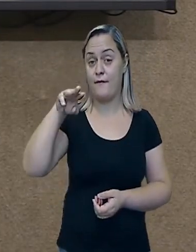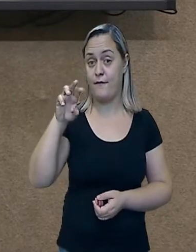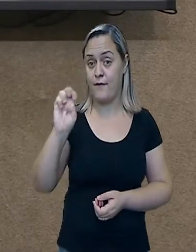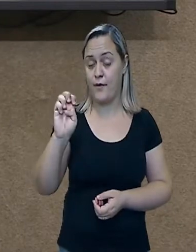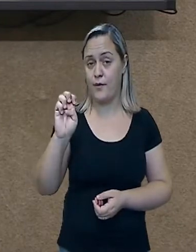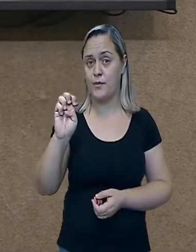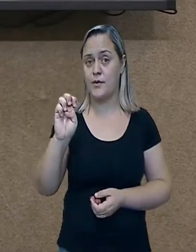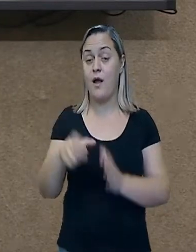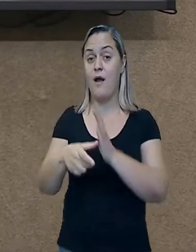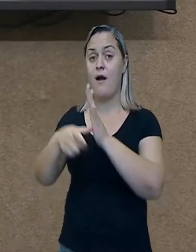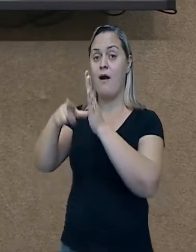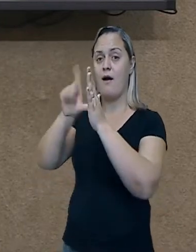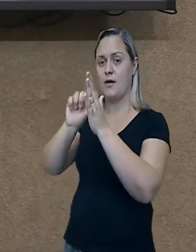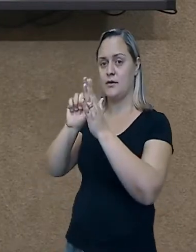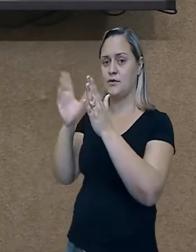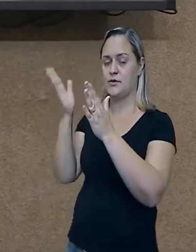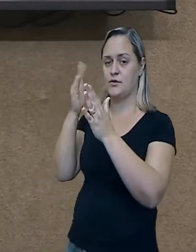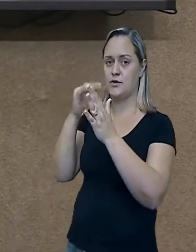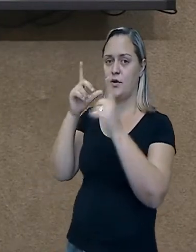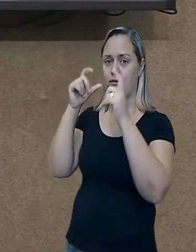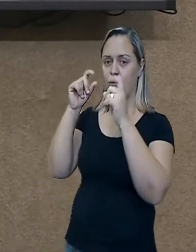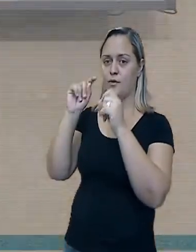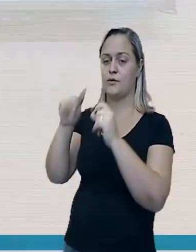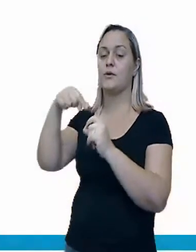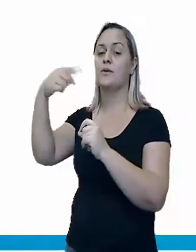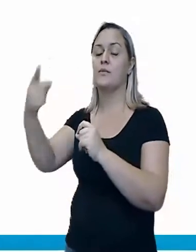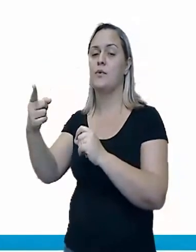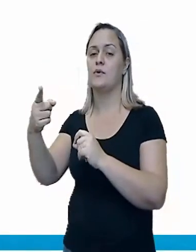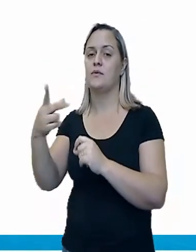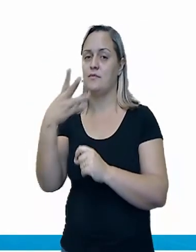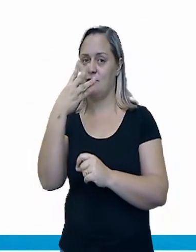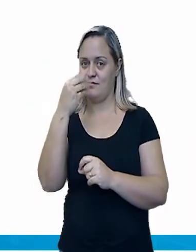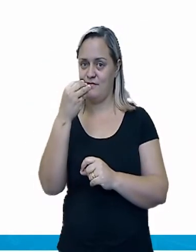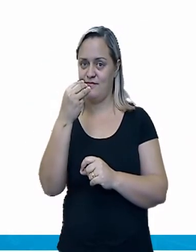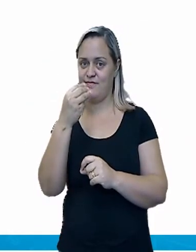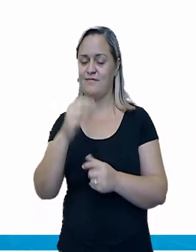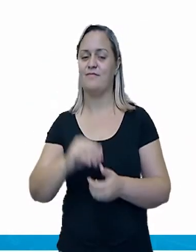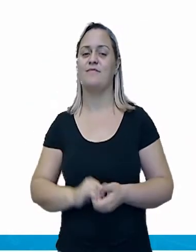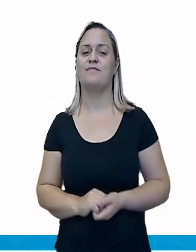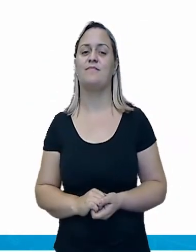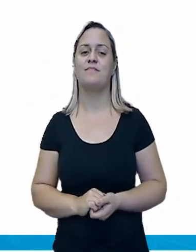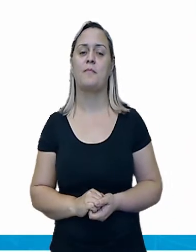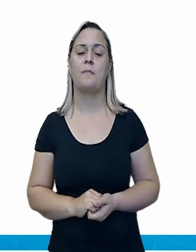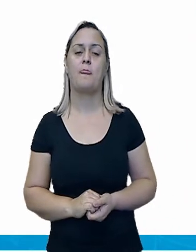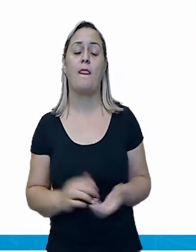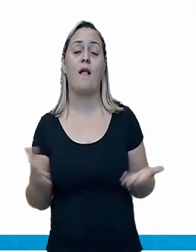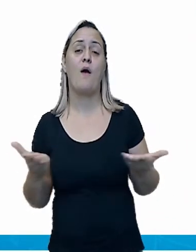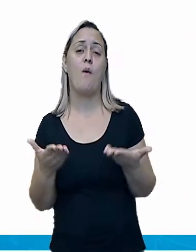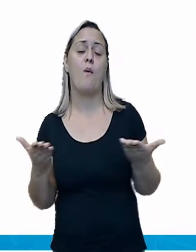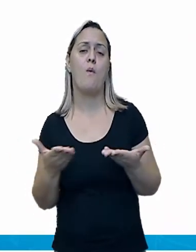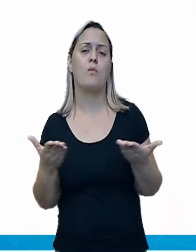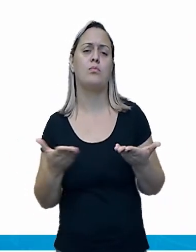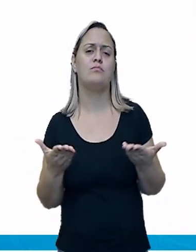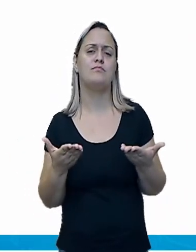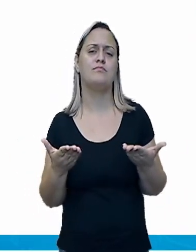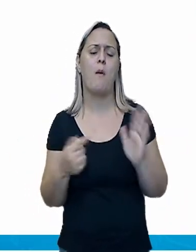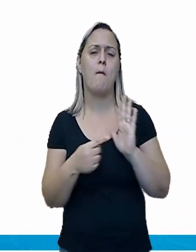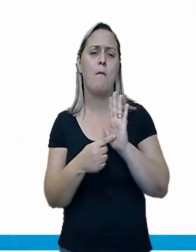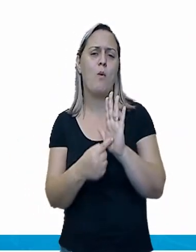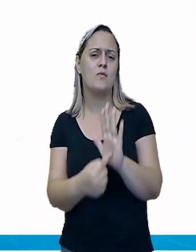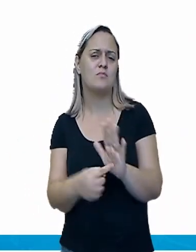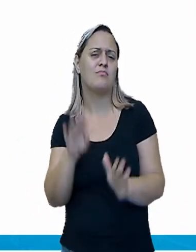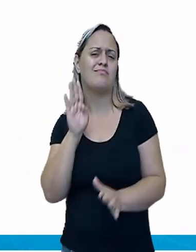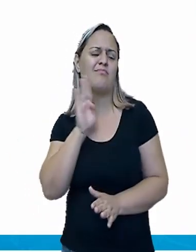depois, que é tirado a foto. Interessante, não é, gente? E eu quero mostrar pra vocês uma coisa interessante.